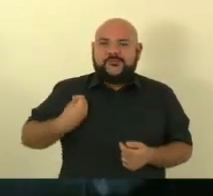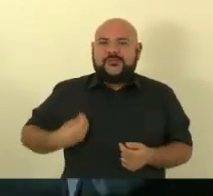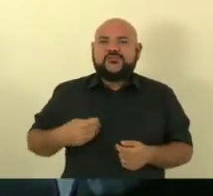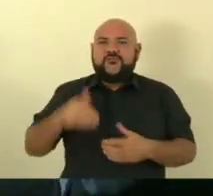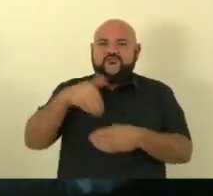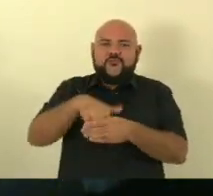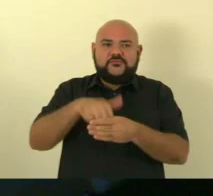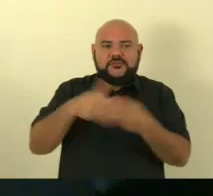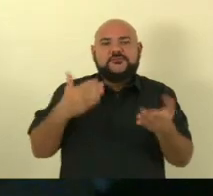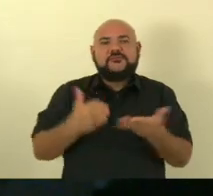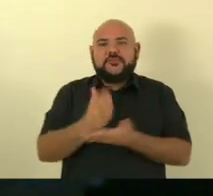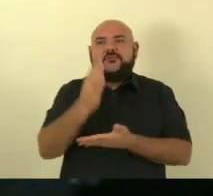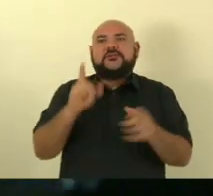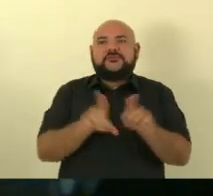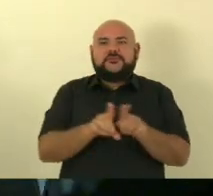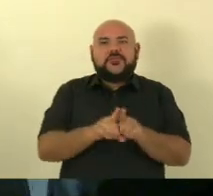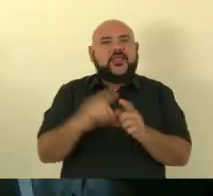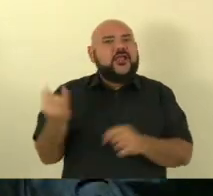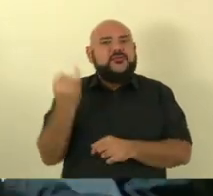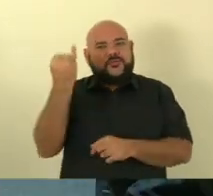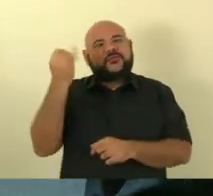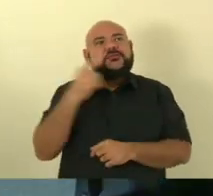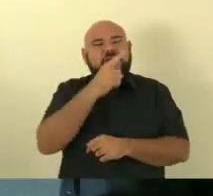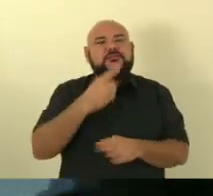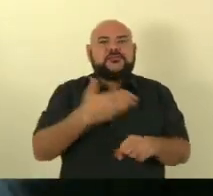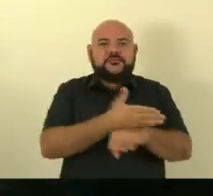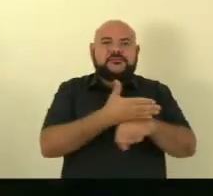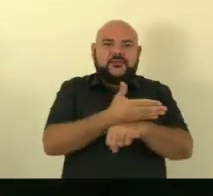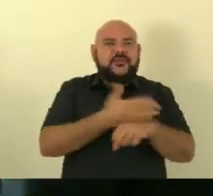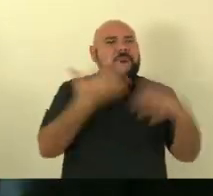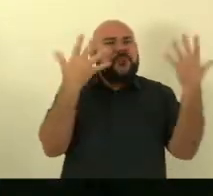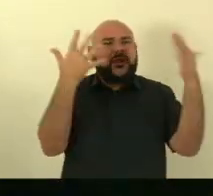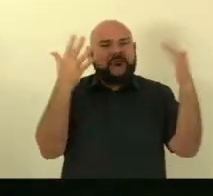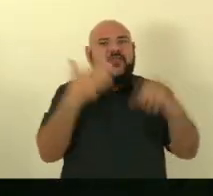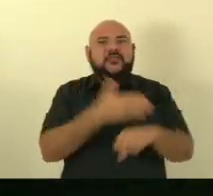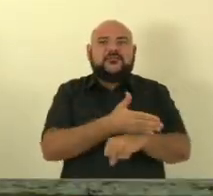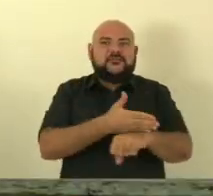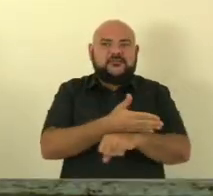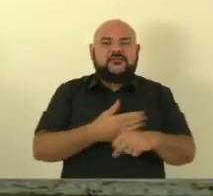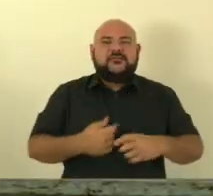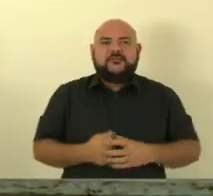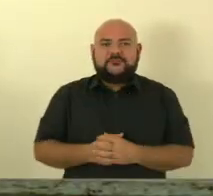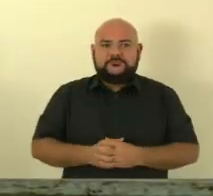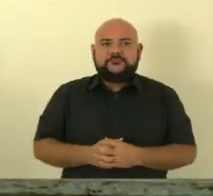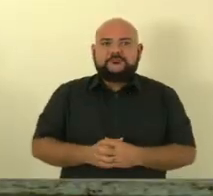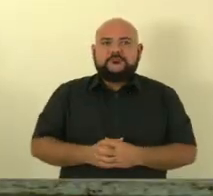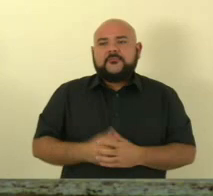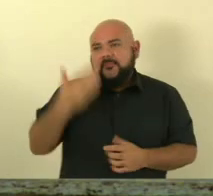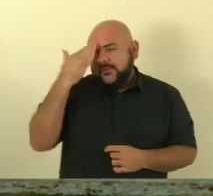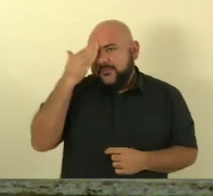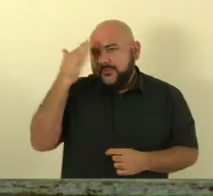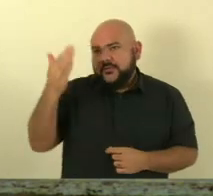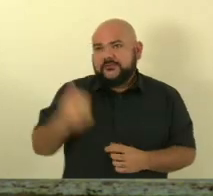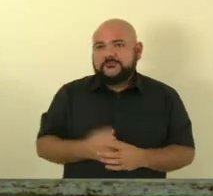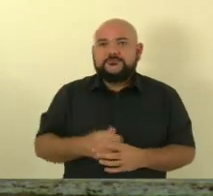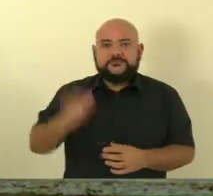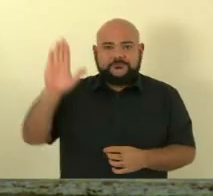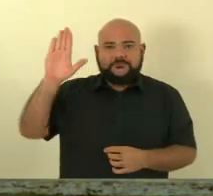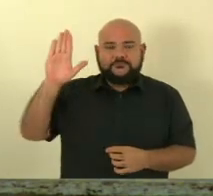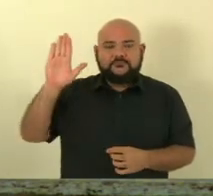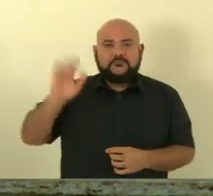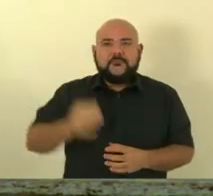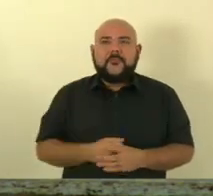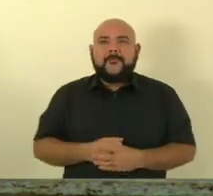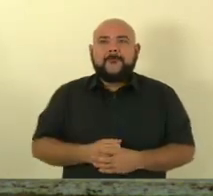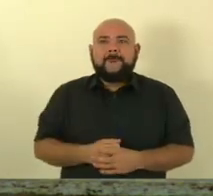para nós, para nós da Serra. Obrigado, Vandinho. Parabéns, Parabéns, Serra. Parabéns, APS. Obrigado, deputado Pabllo Bribeca. Pela ordem, presidente. Com a palavra,